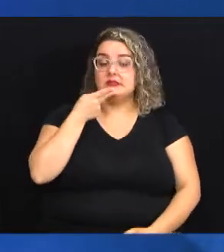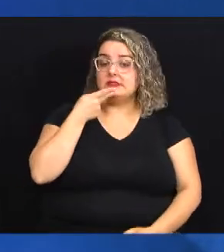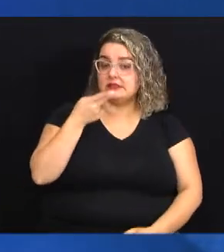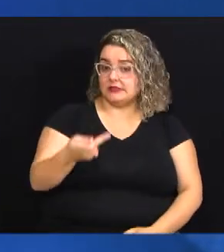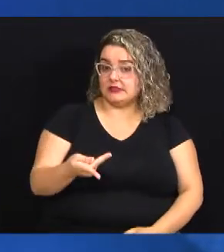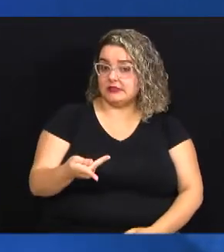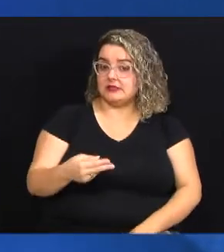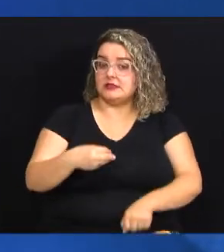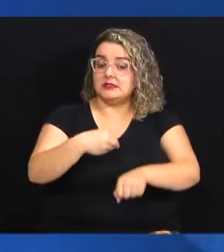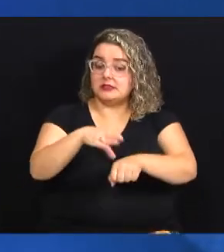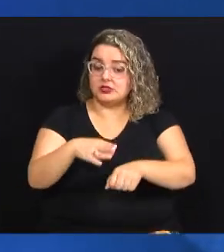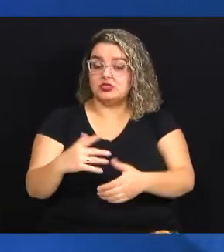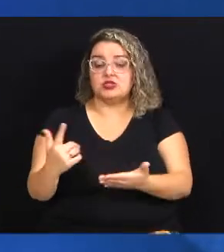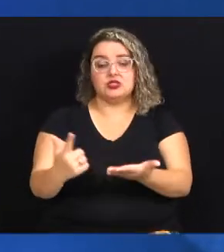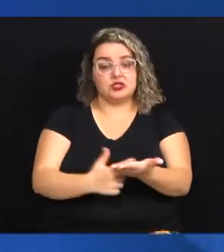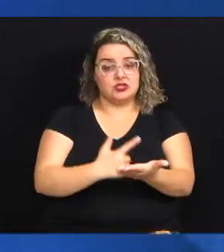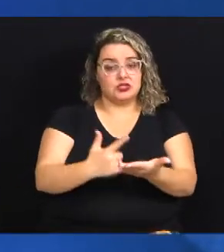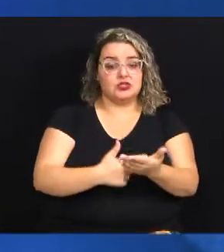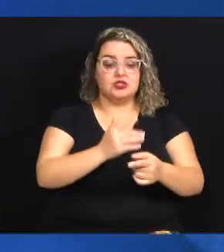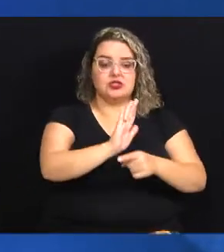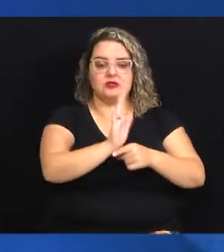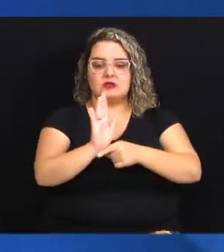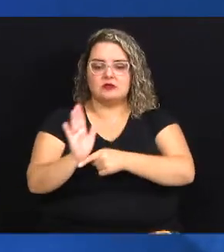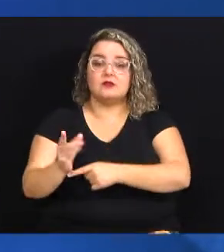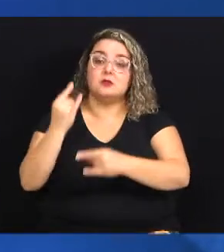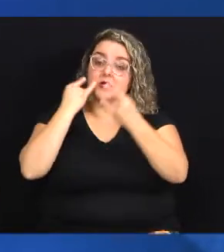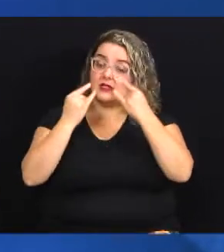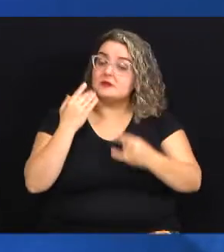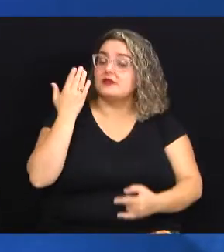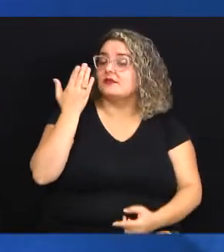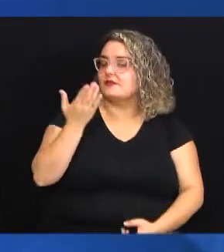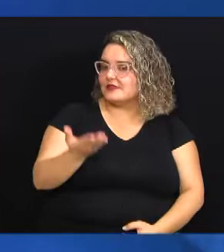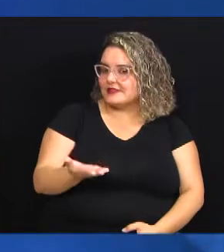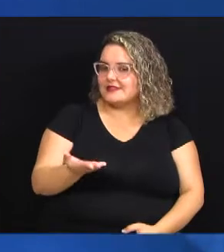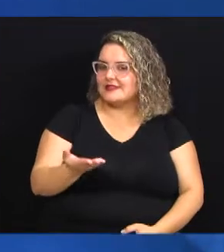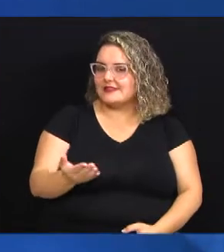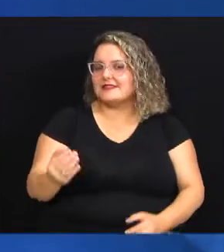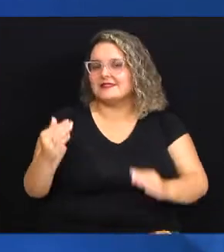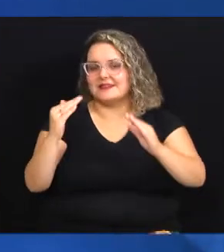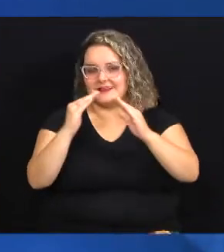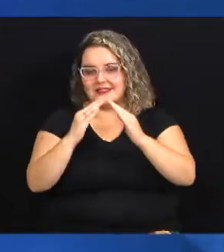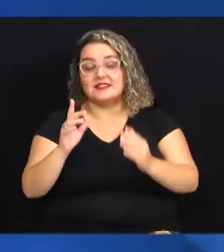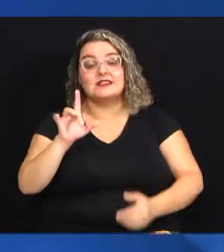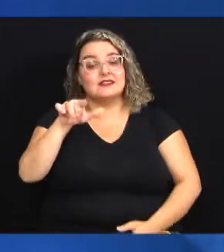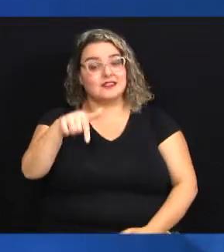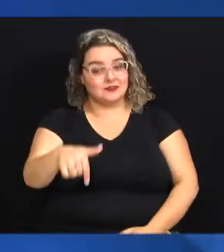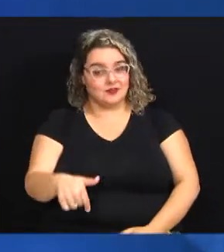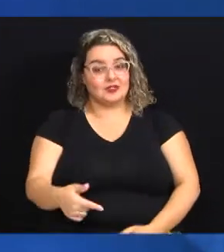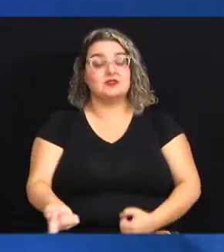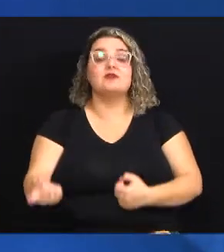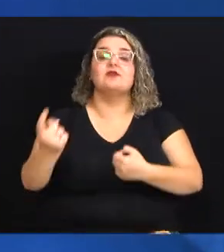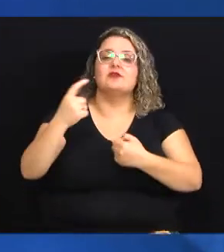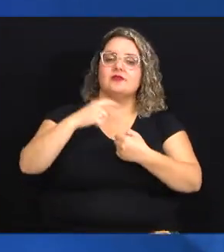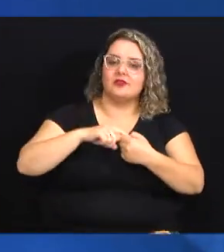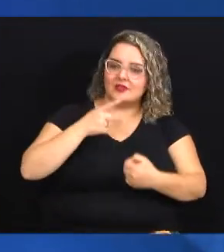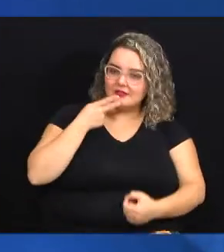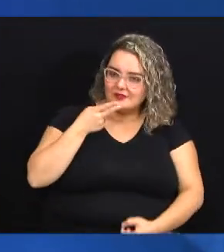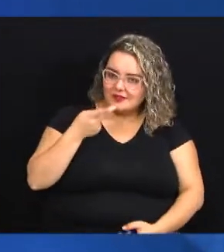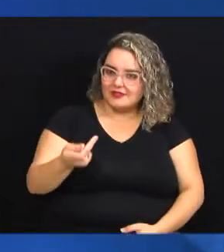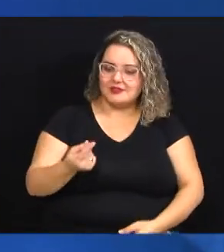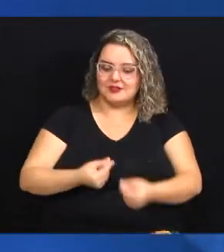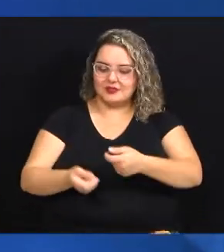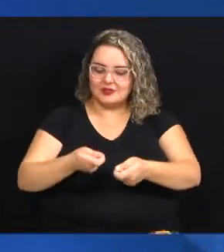sobre dicas de livros e filmes para inspirar você aí em casa. E depois, a gente volta falando de